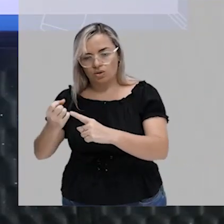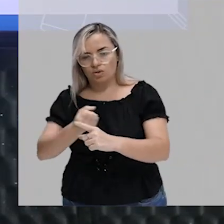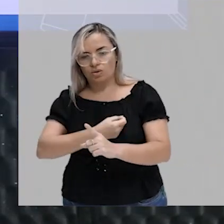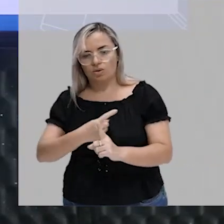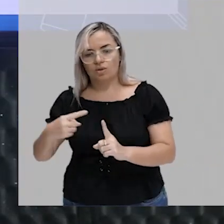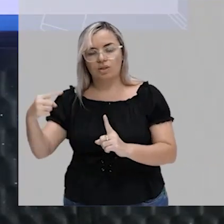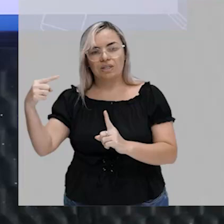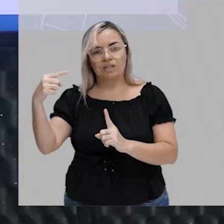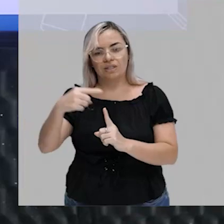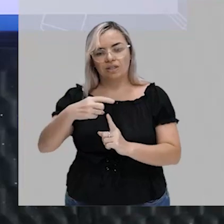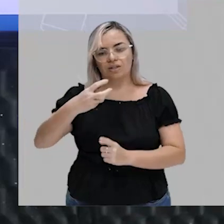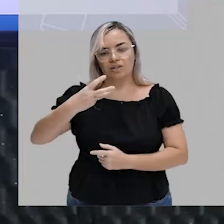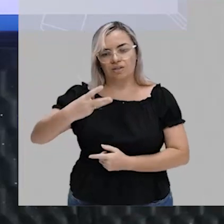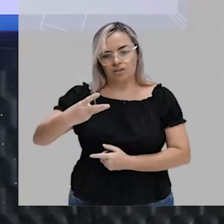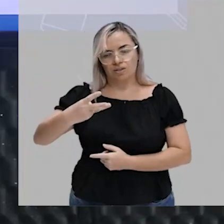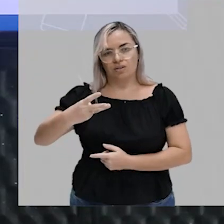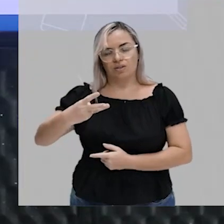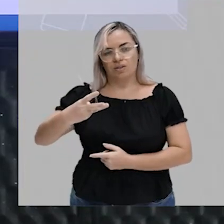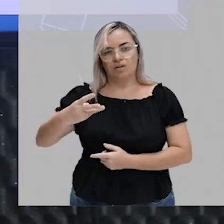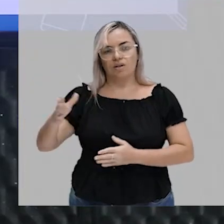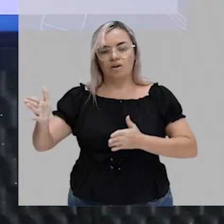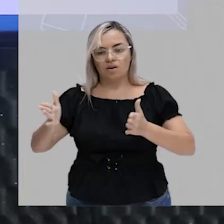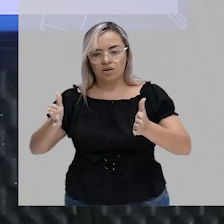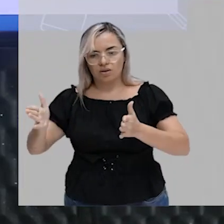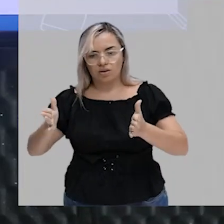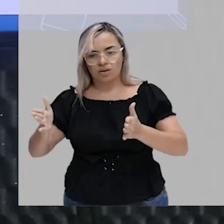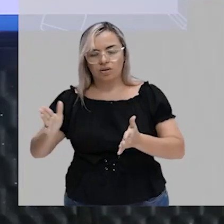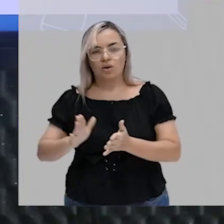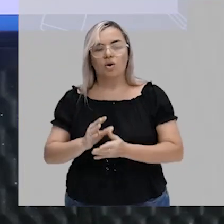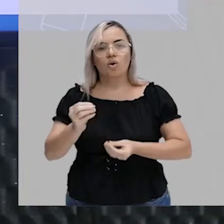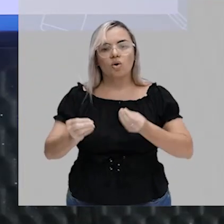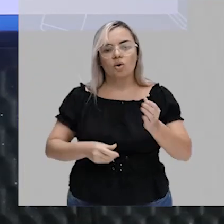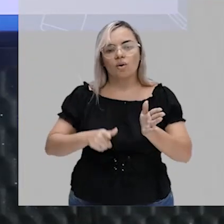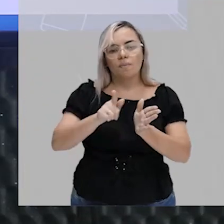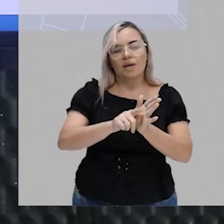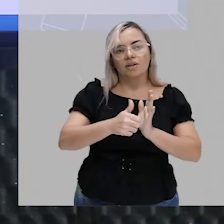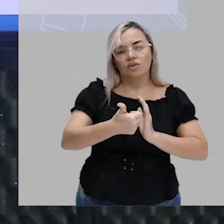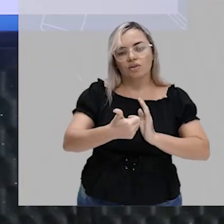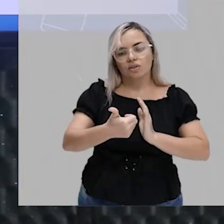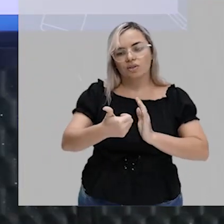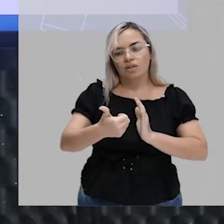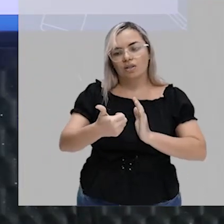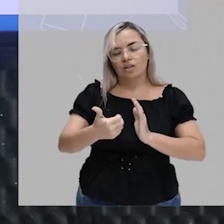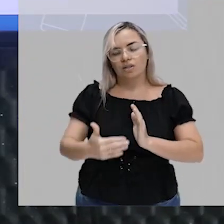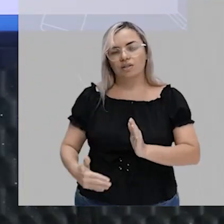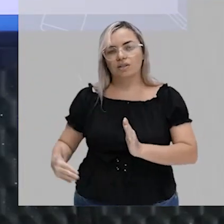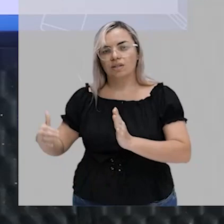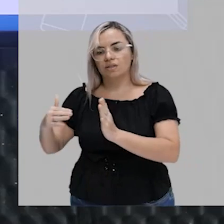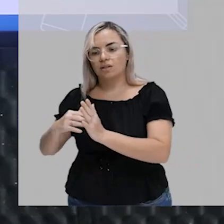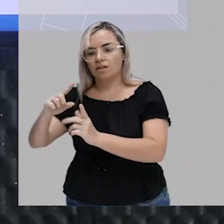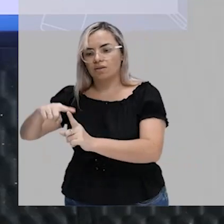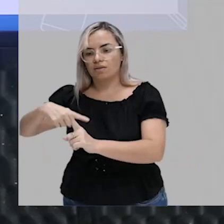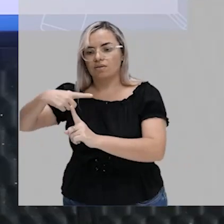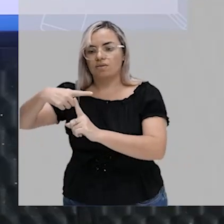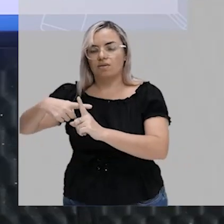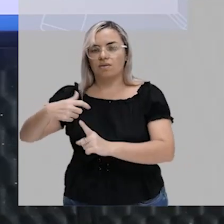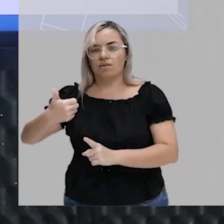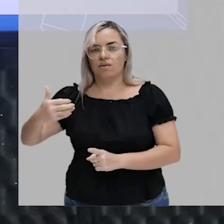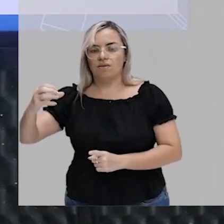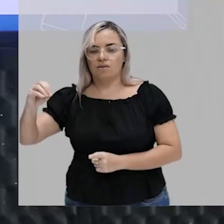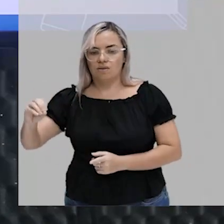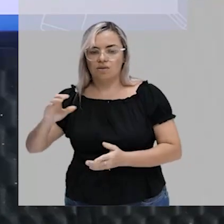3, tá? Compreendidos entre menos 10 e mais de 10. Então, múltiplos